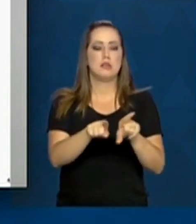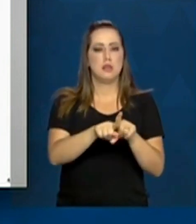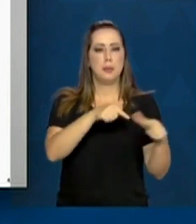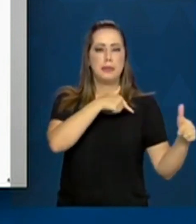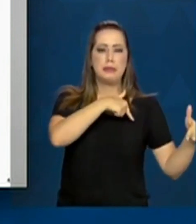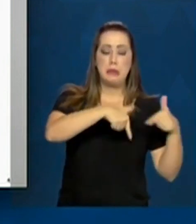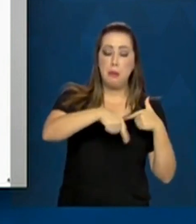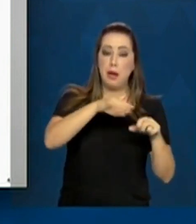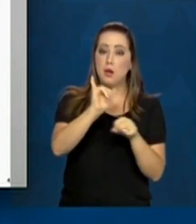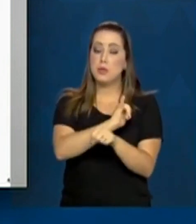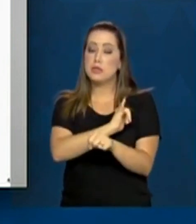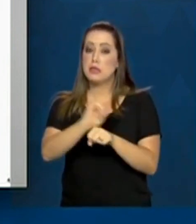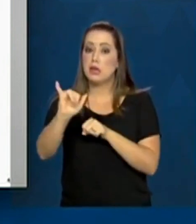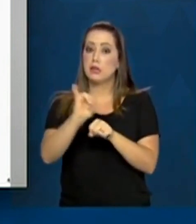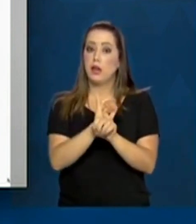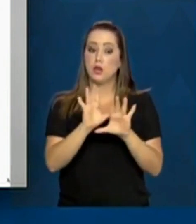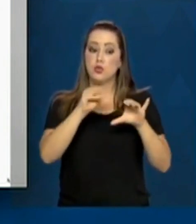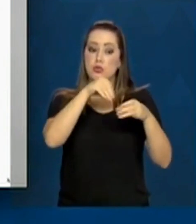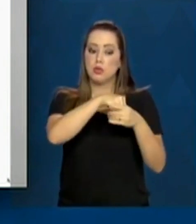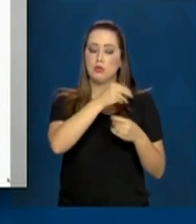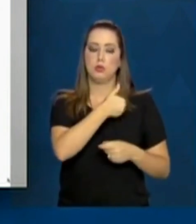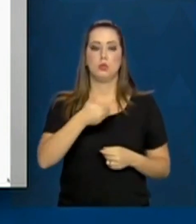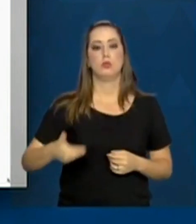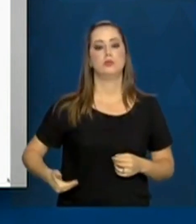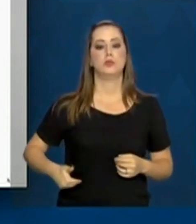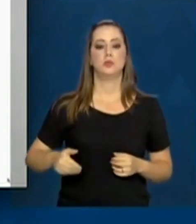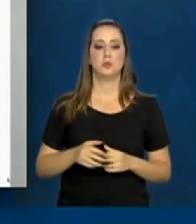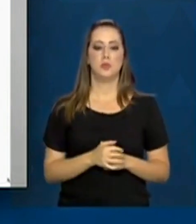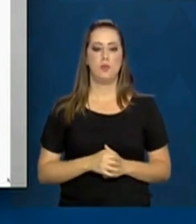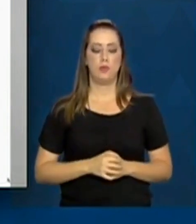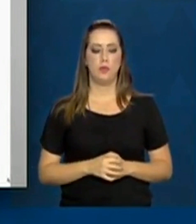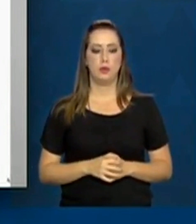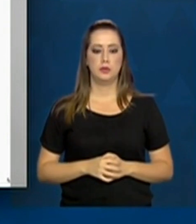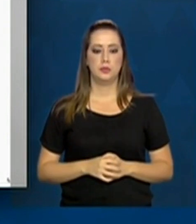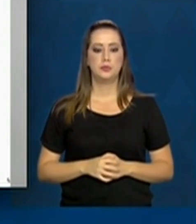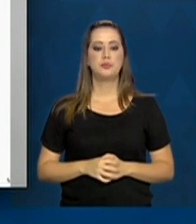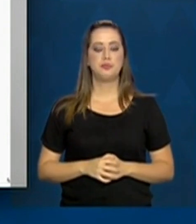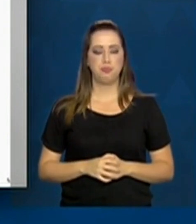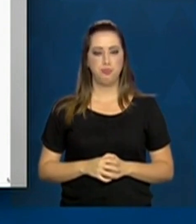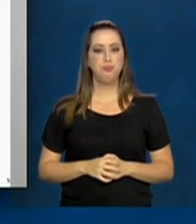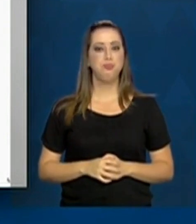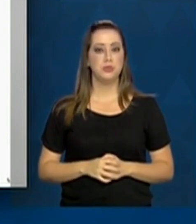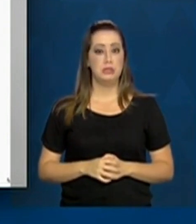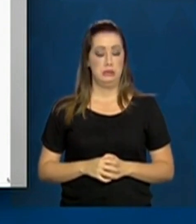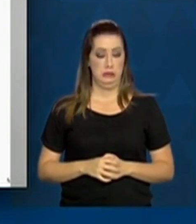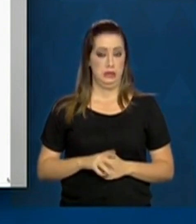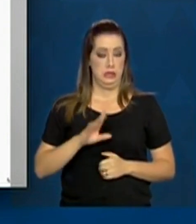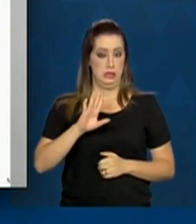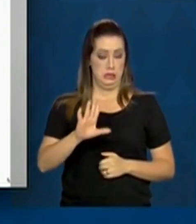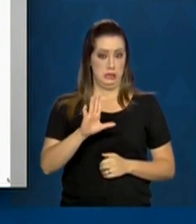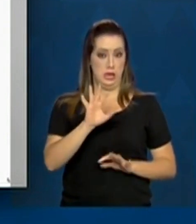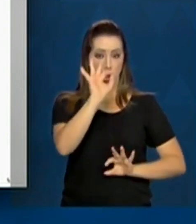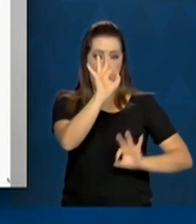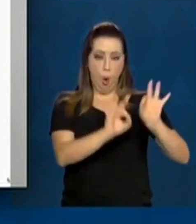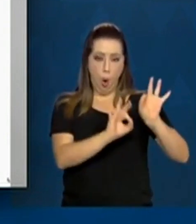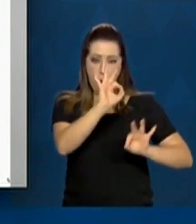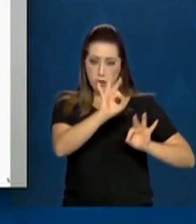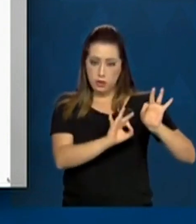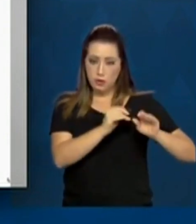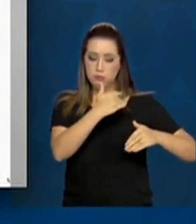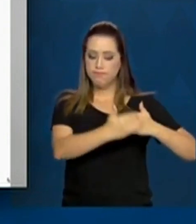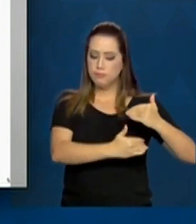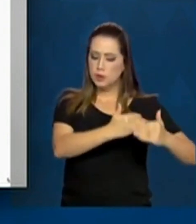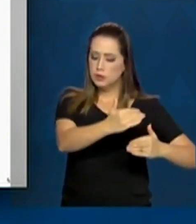estratégicas do setor público. Ele se divide em ordem e progresso.